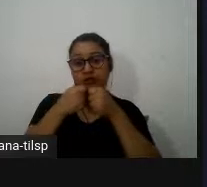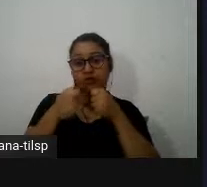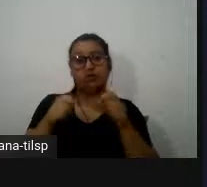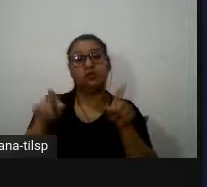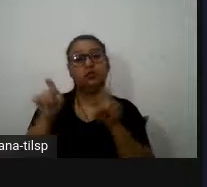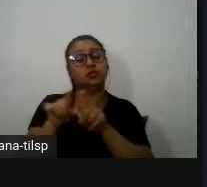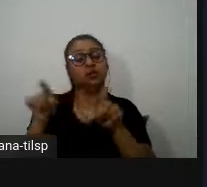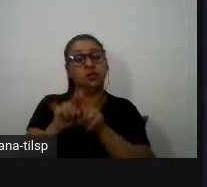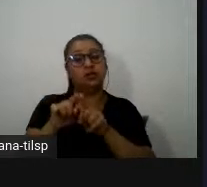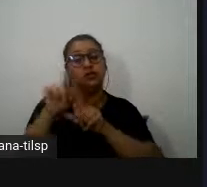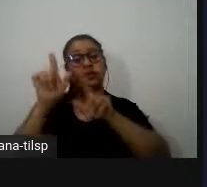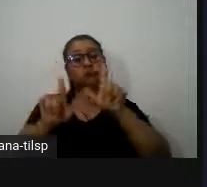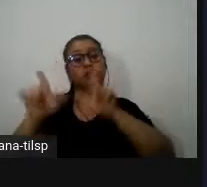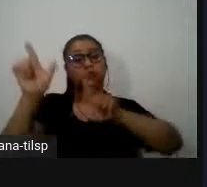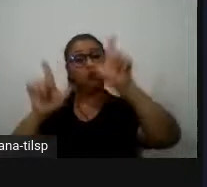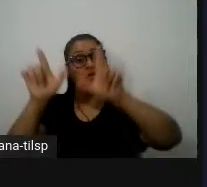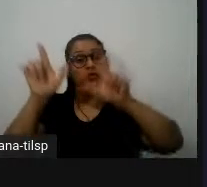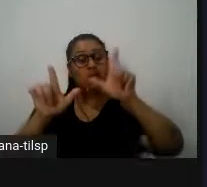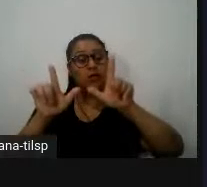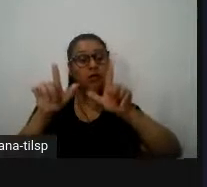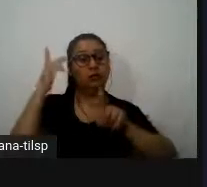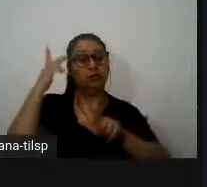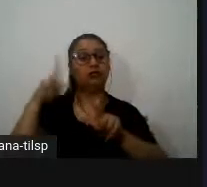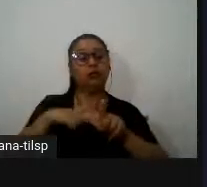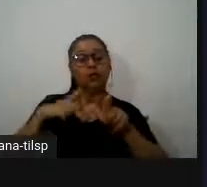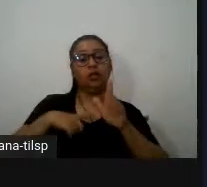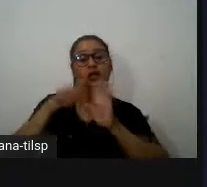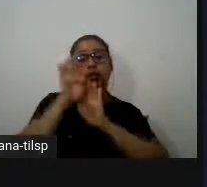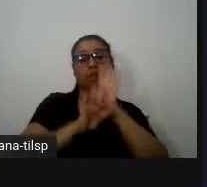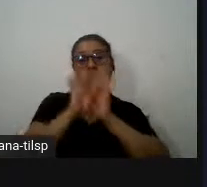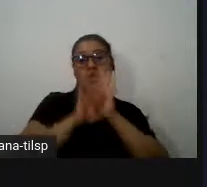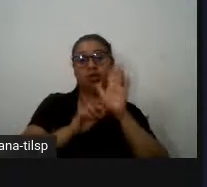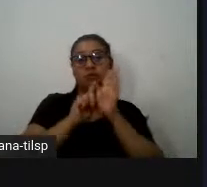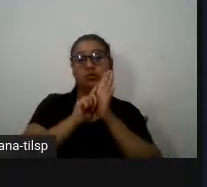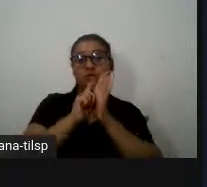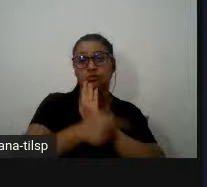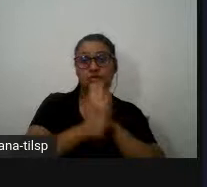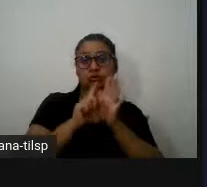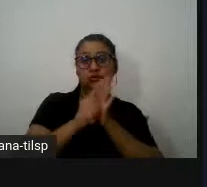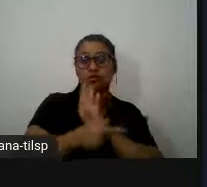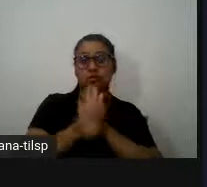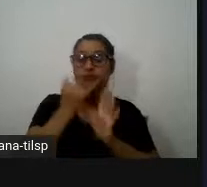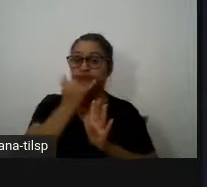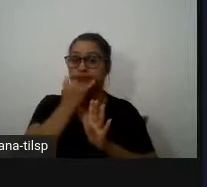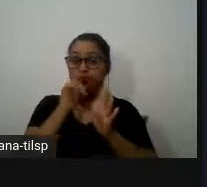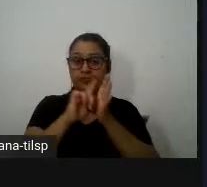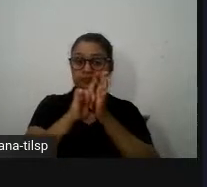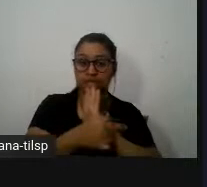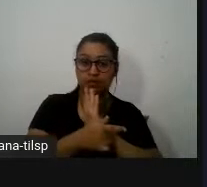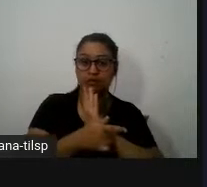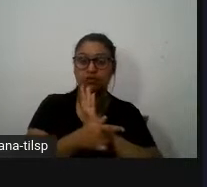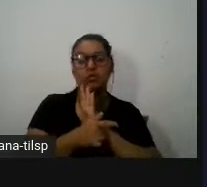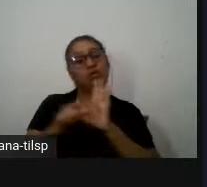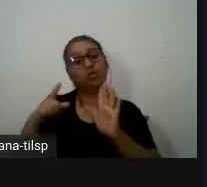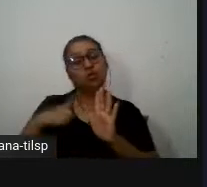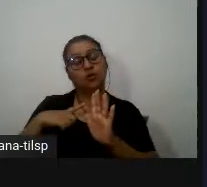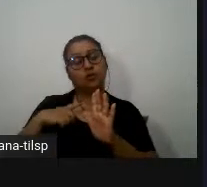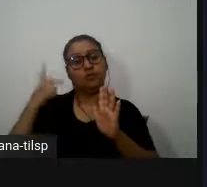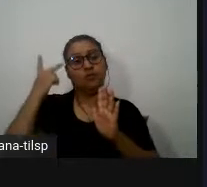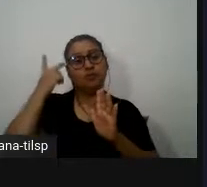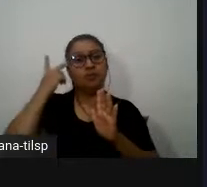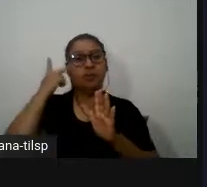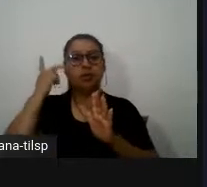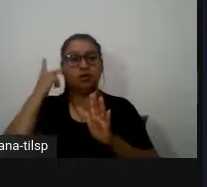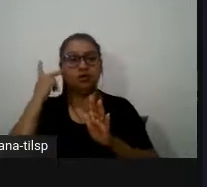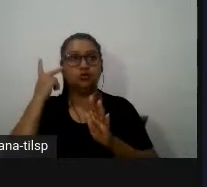para além de existirem textos géneros perdão mais convencionais no sentido mais